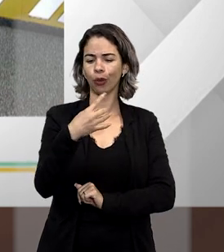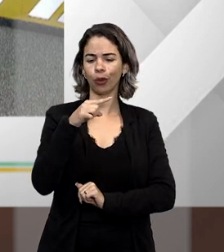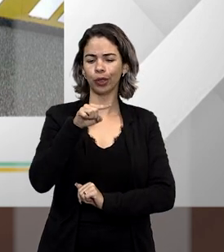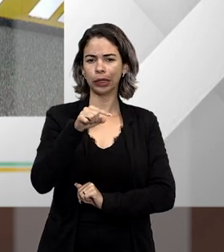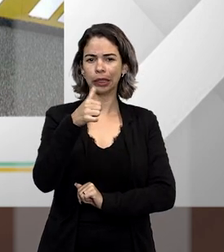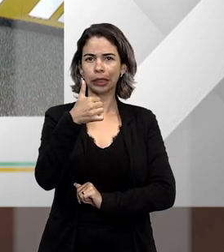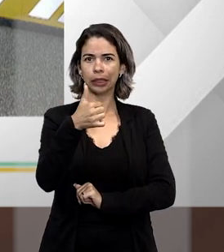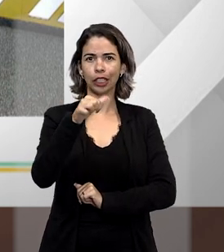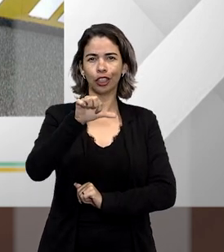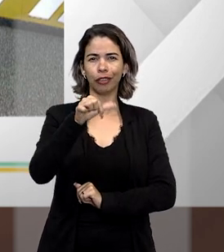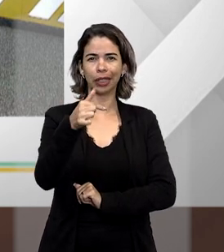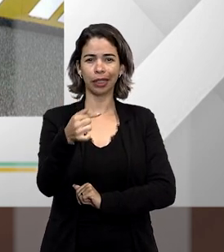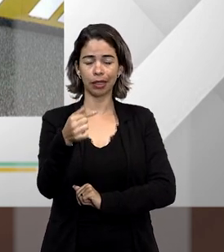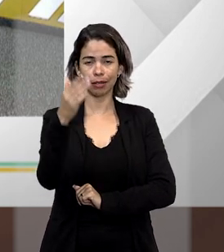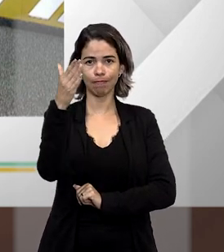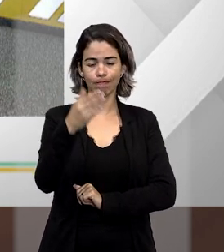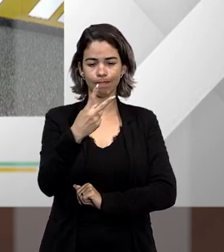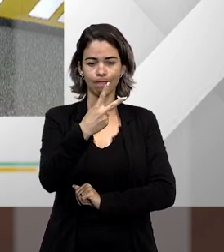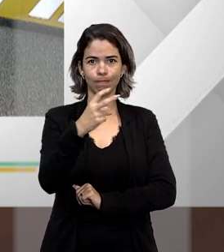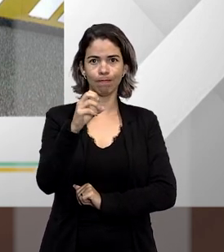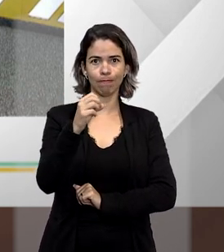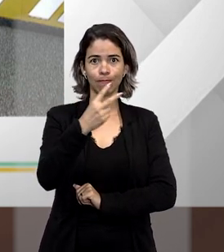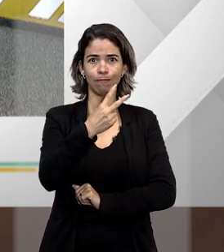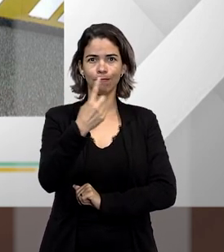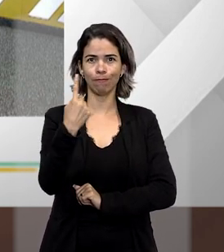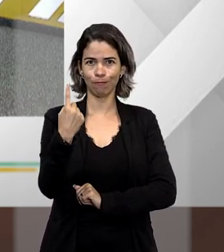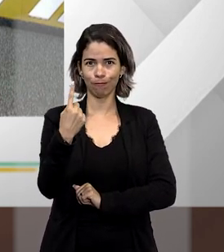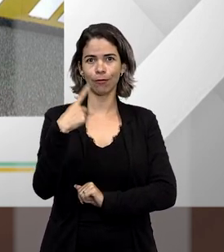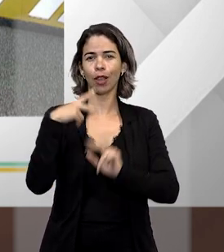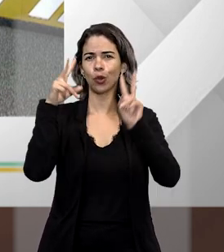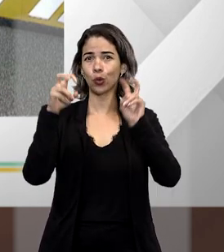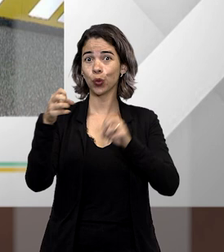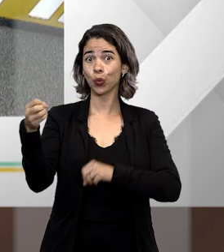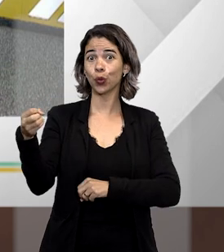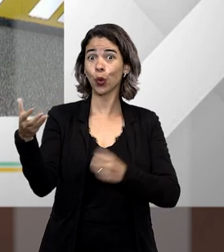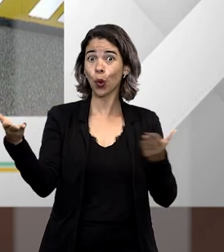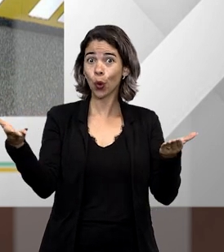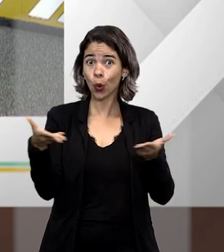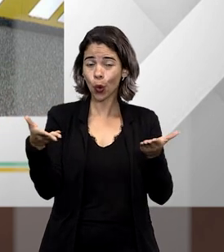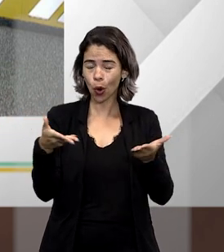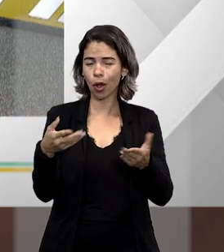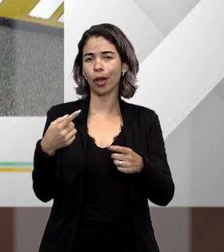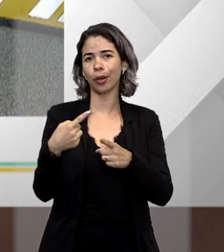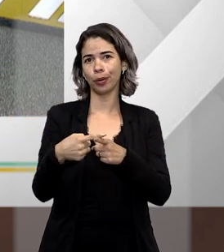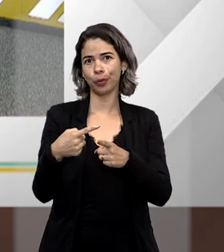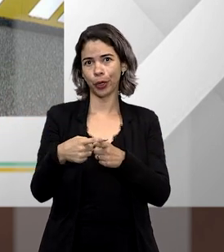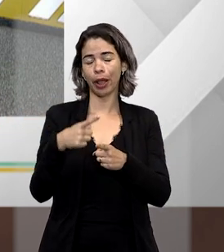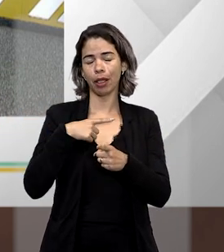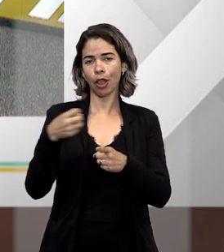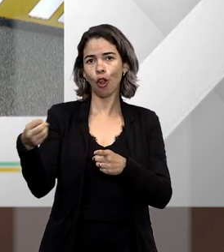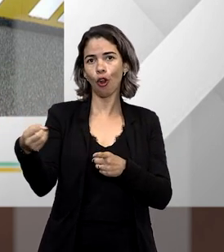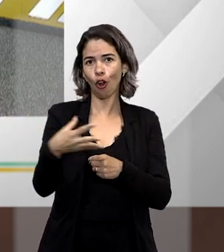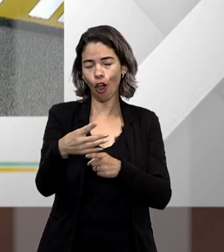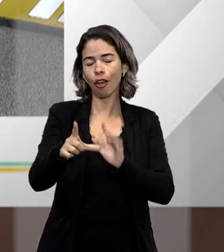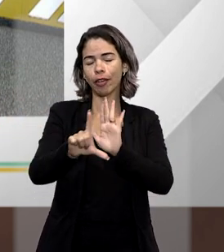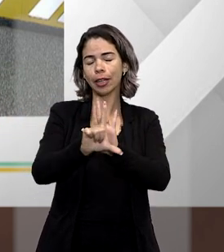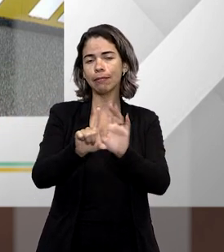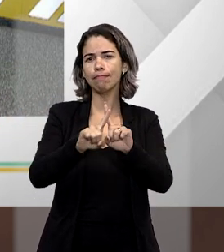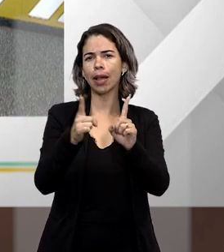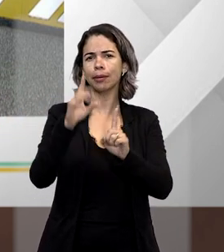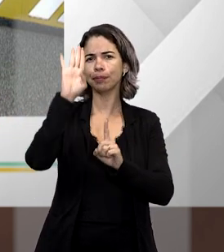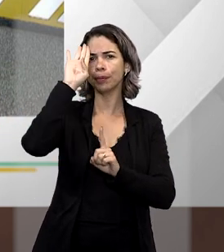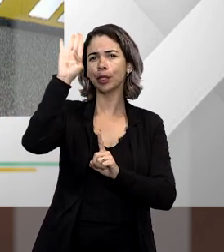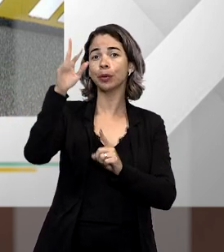.197 de 2021, um assunto bastante atual, não apenas pela recente entrada em vigor da norma,